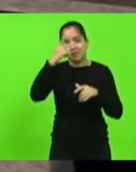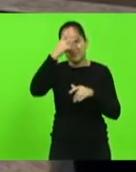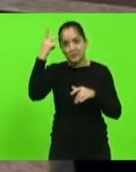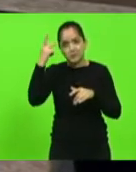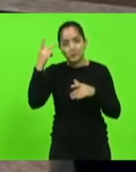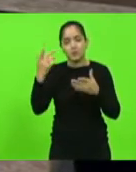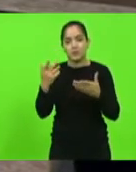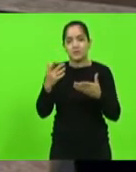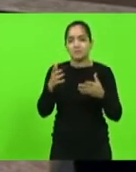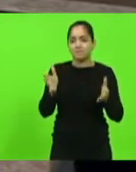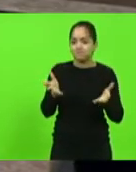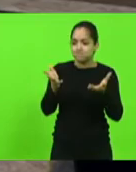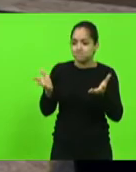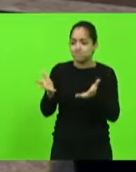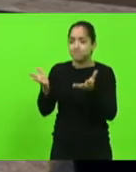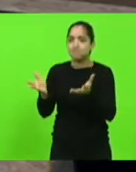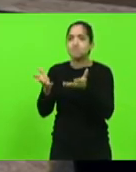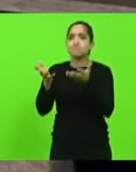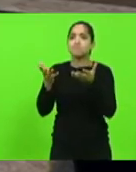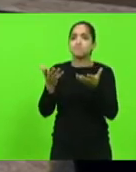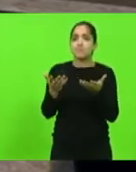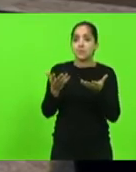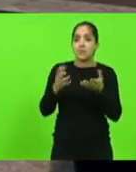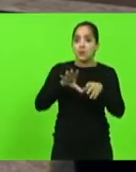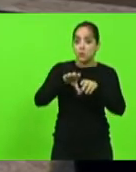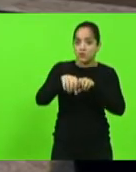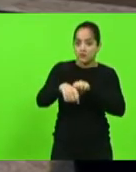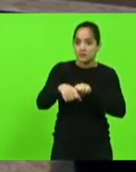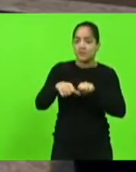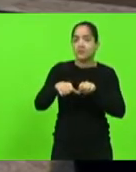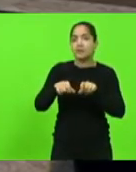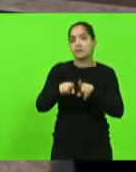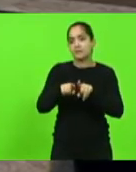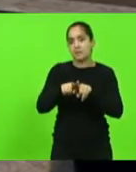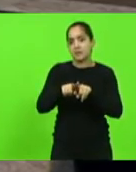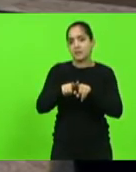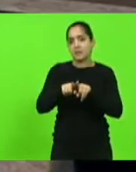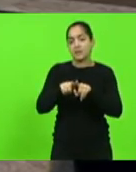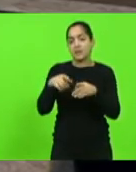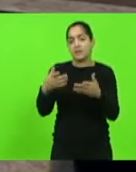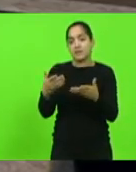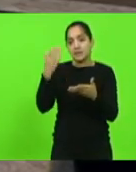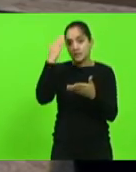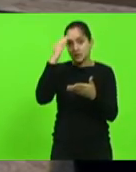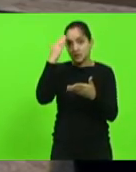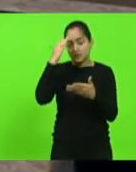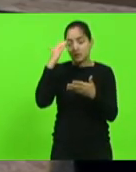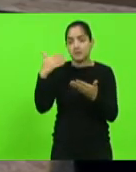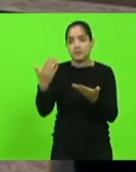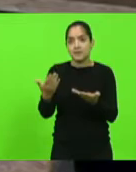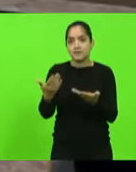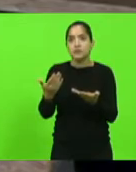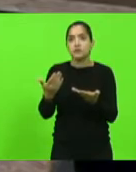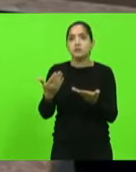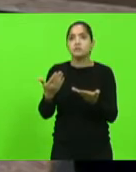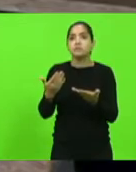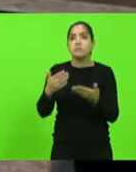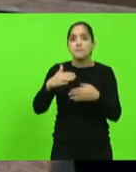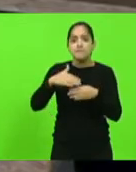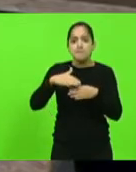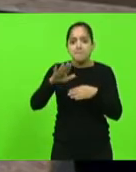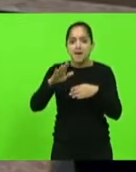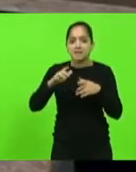atingir, que nós vamos qualificar. E o que nós entendemos também é que quanto mais nós qualificarmos